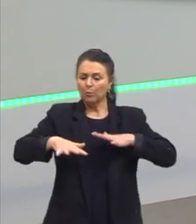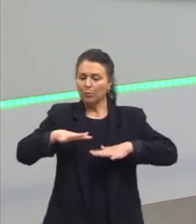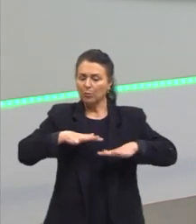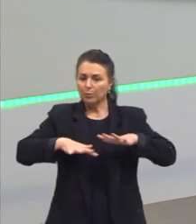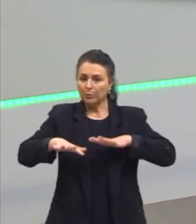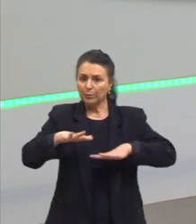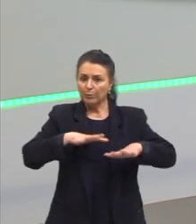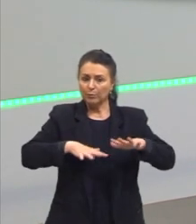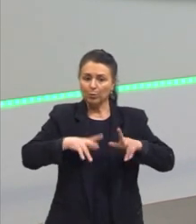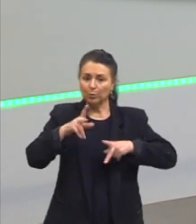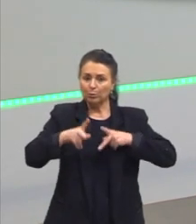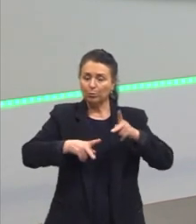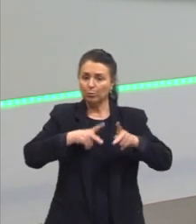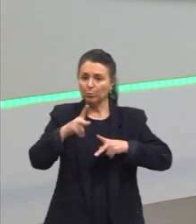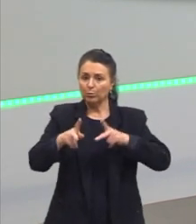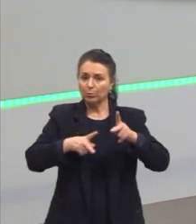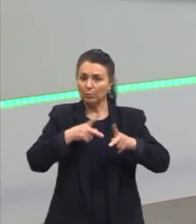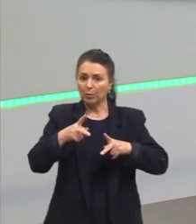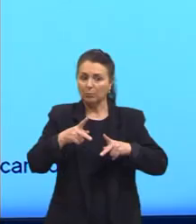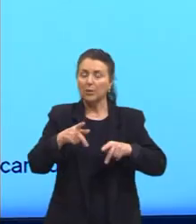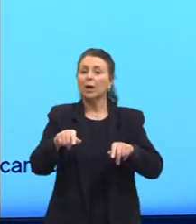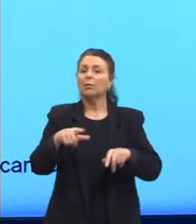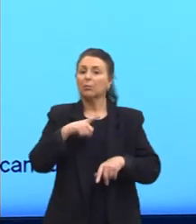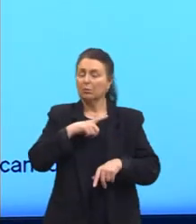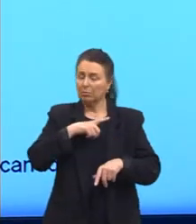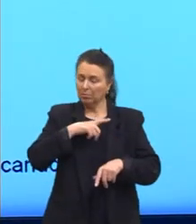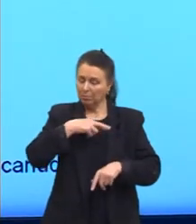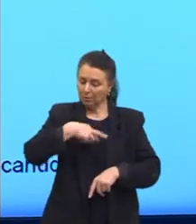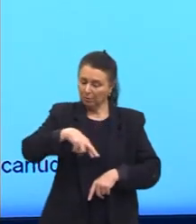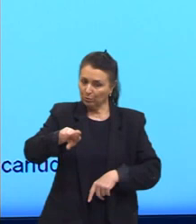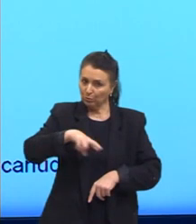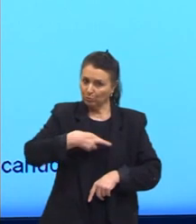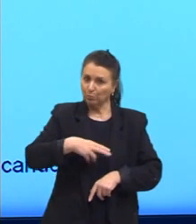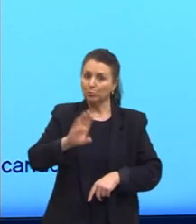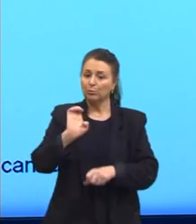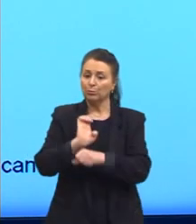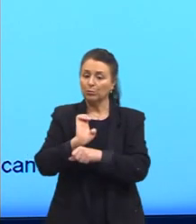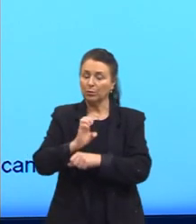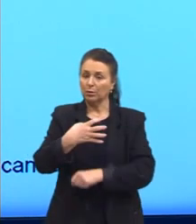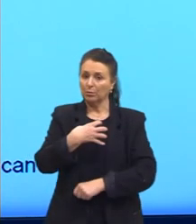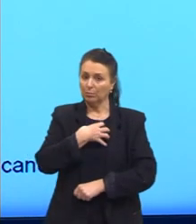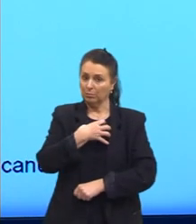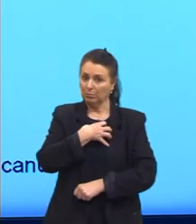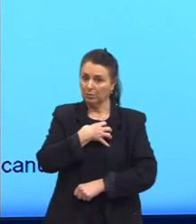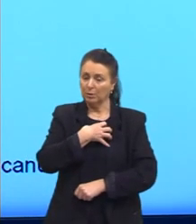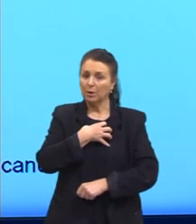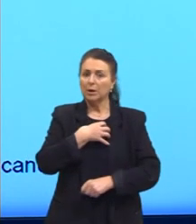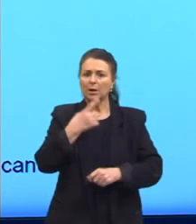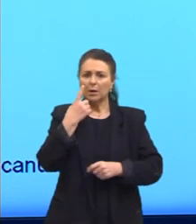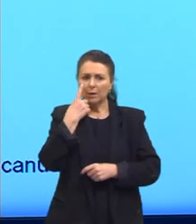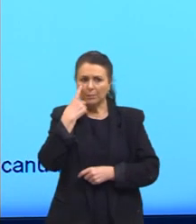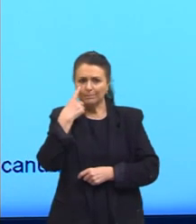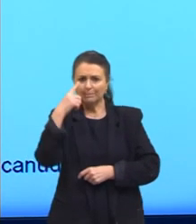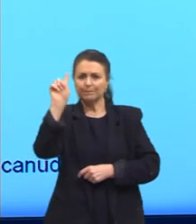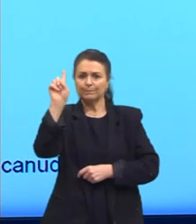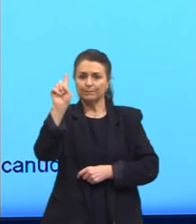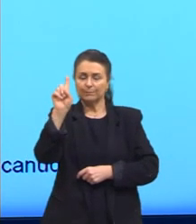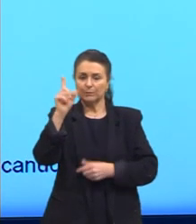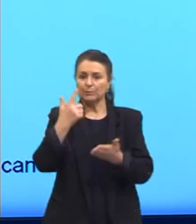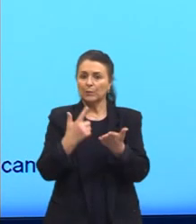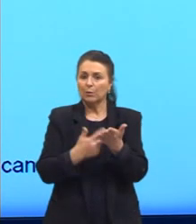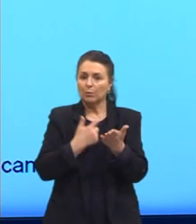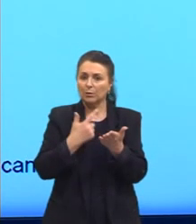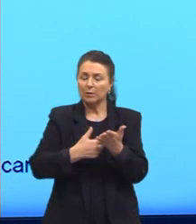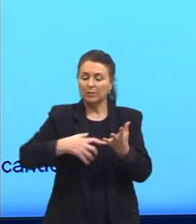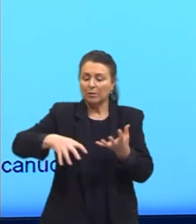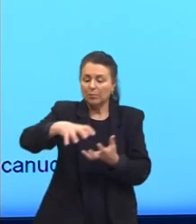popular de cunho religioso na Bahia e inspirou um dos mais importantes livros desse período, que é Os Sertões. Então a gente tem